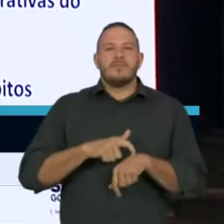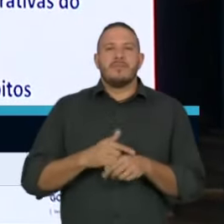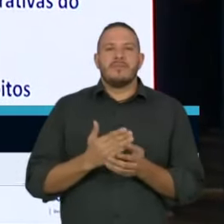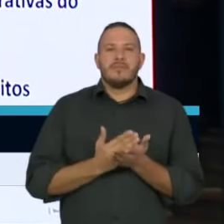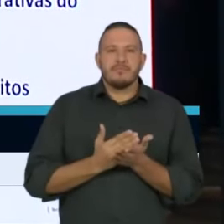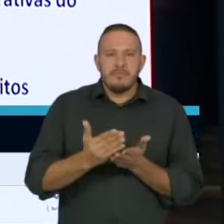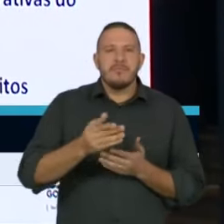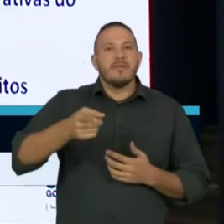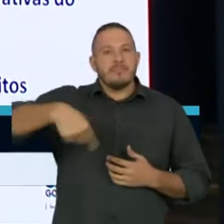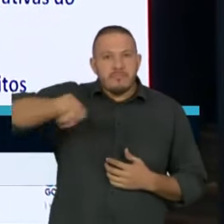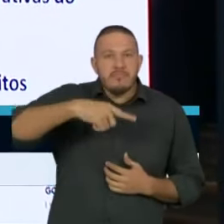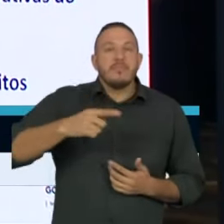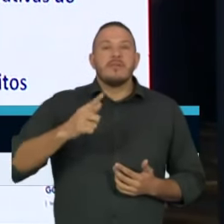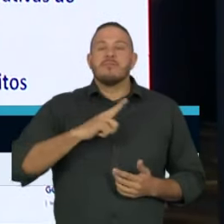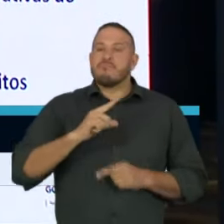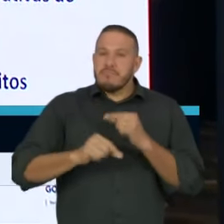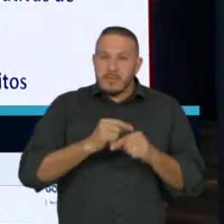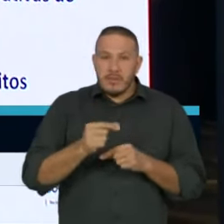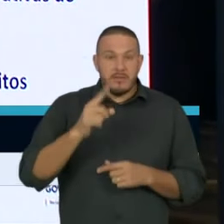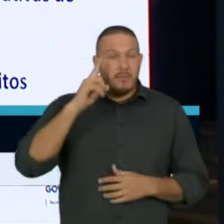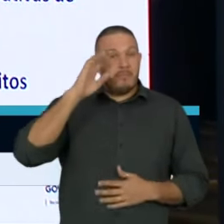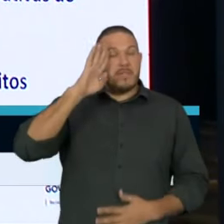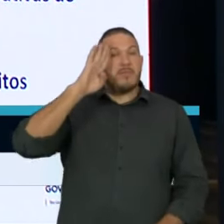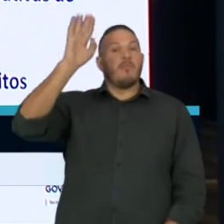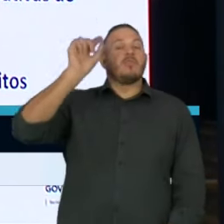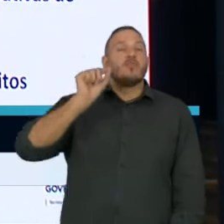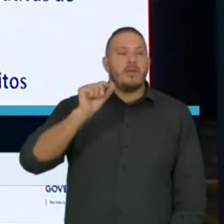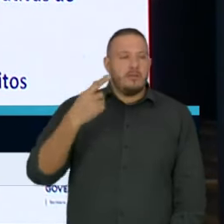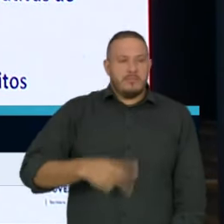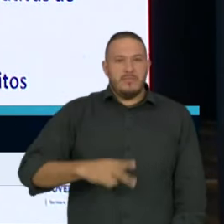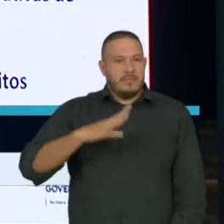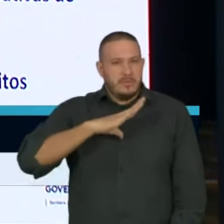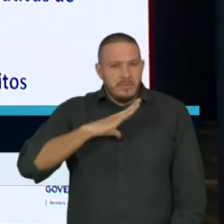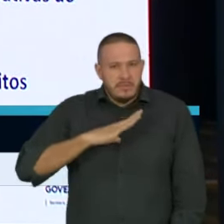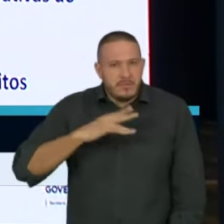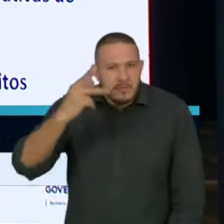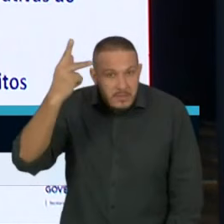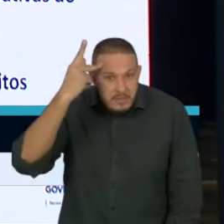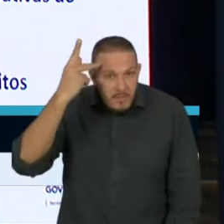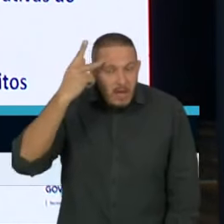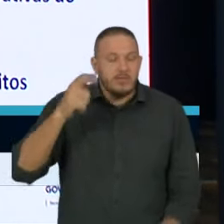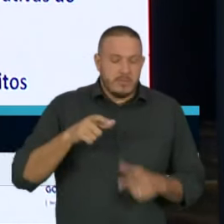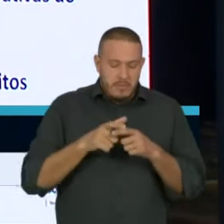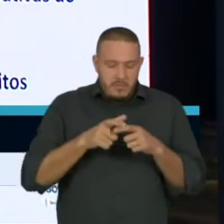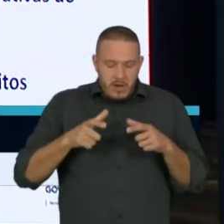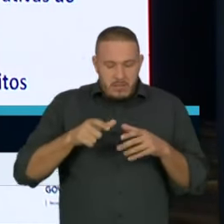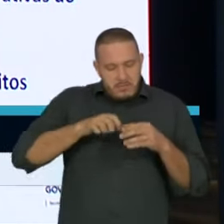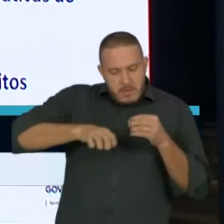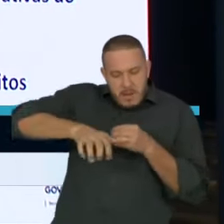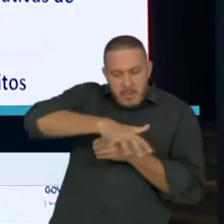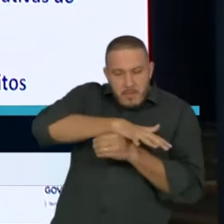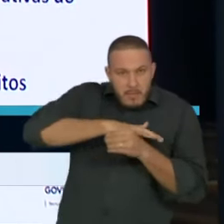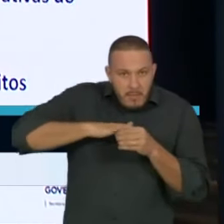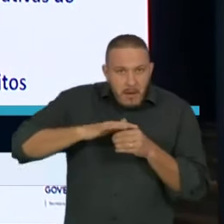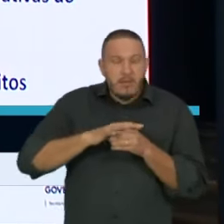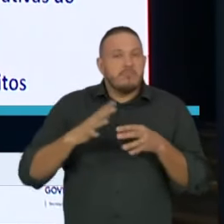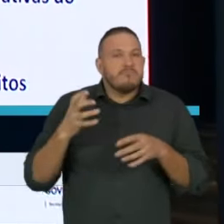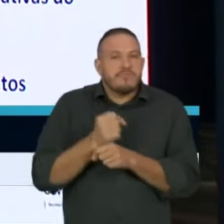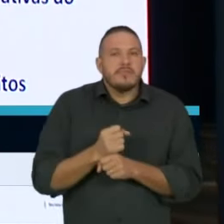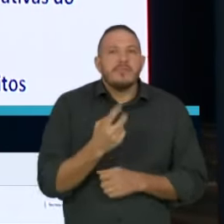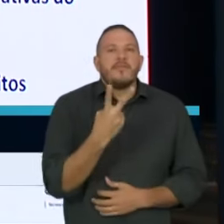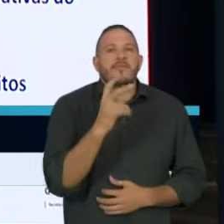os casos registrados, principalmente na cidade de São Paulo e grande de São Paulo, num total de 20